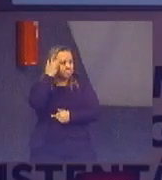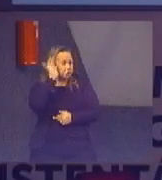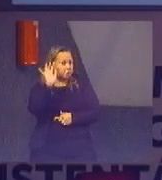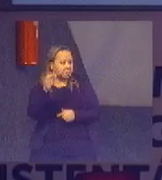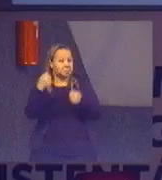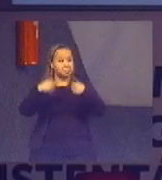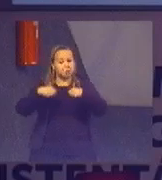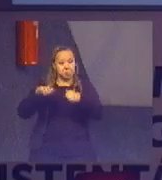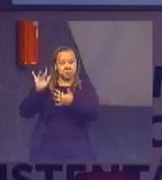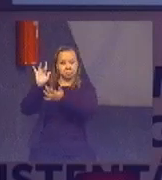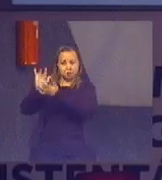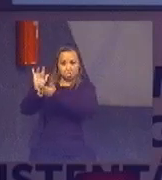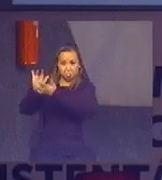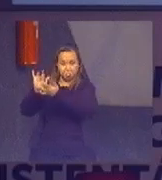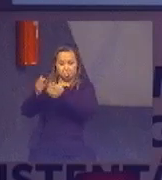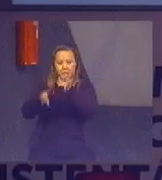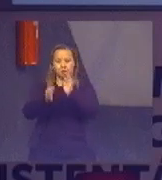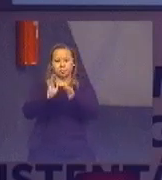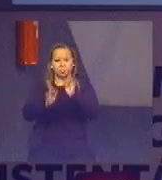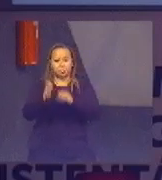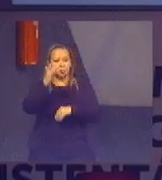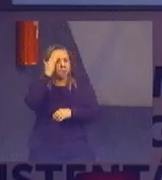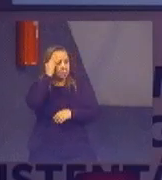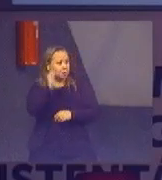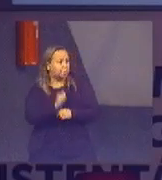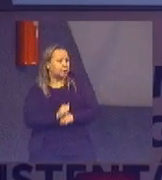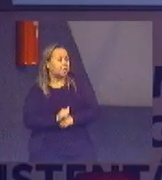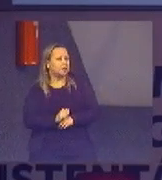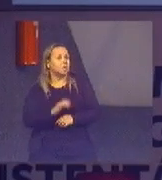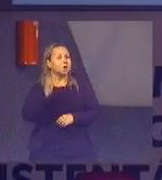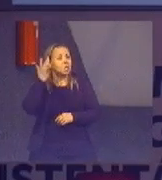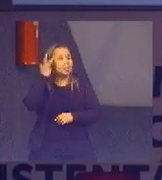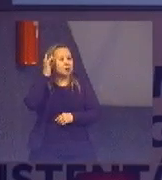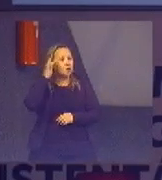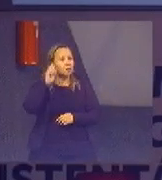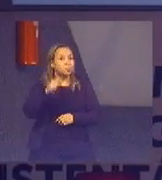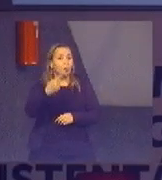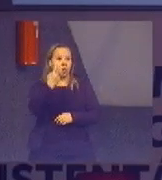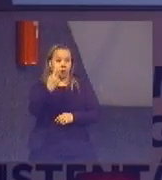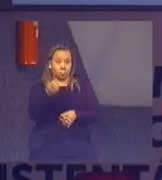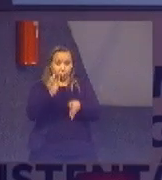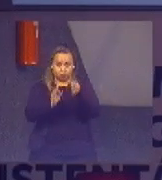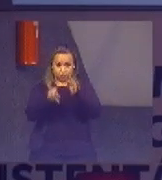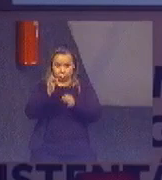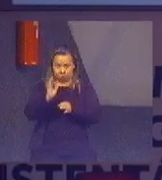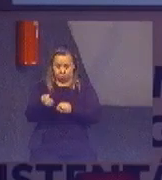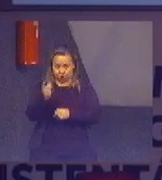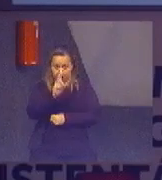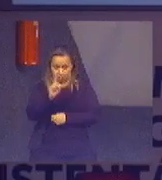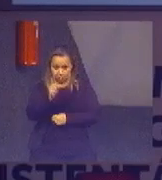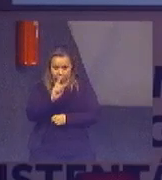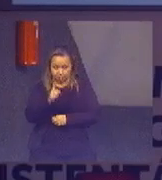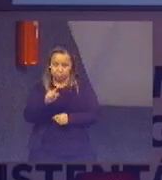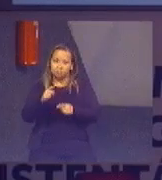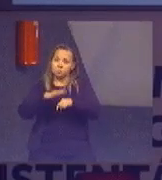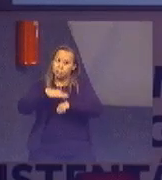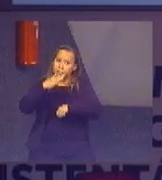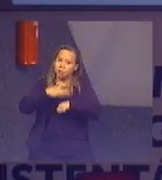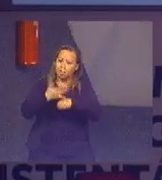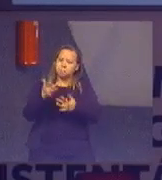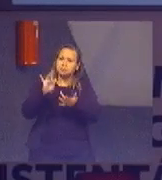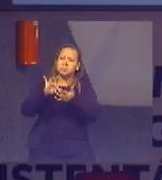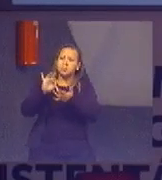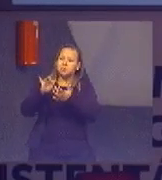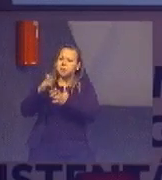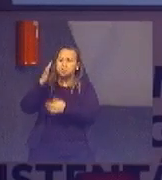tribunais, não foi só em um tribunal que só aconteceu, foi em mais de um, então, teria que entrar em contato e verificar o que